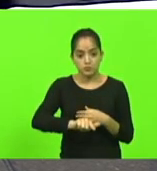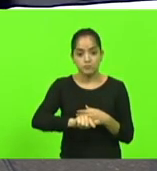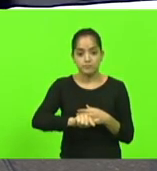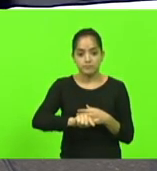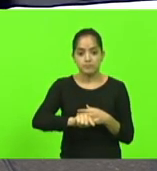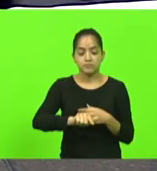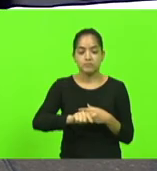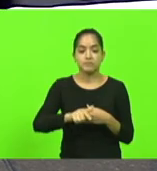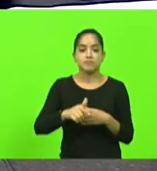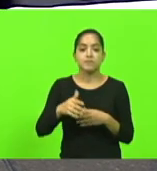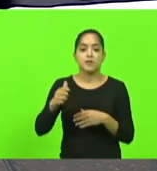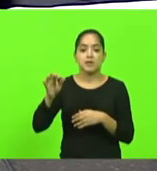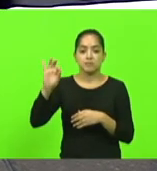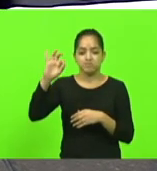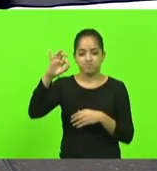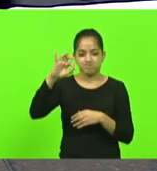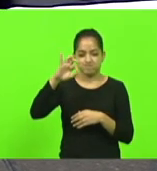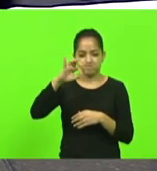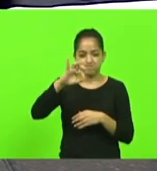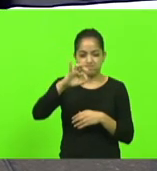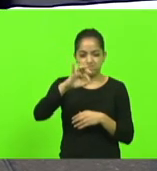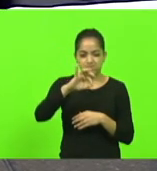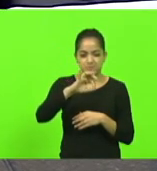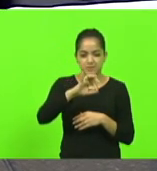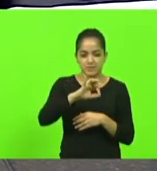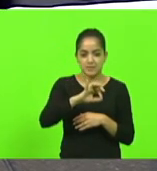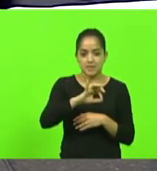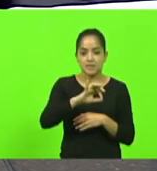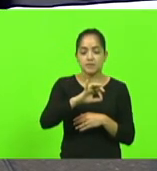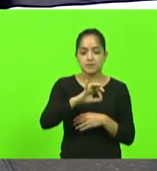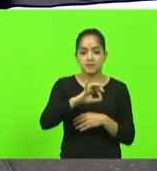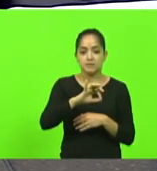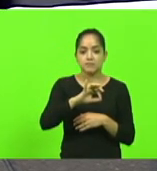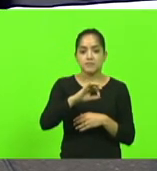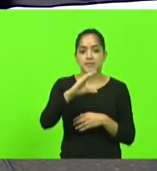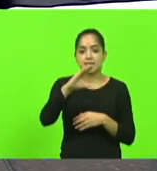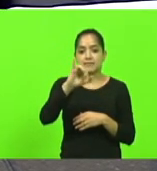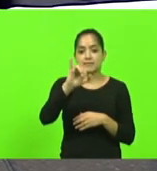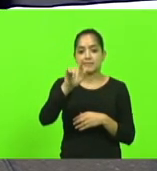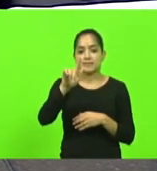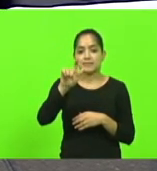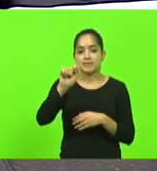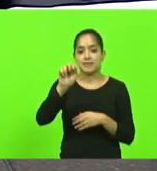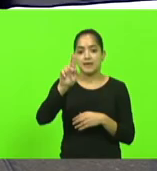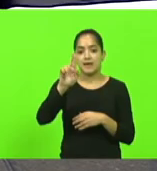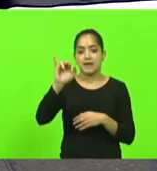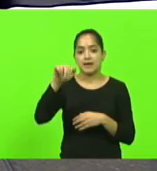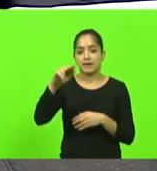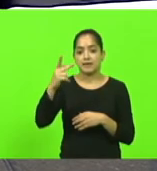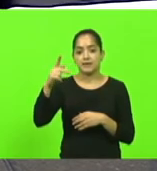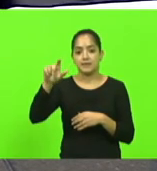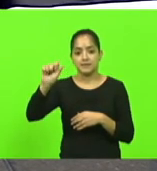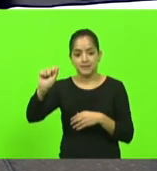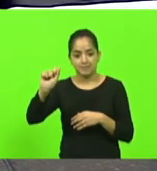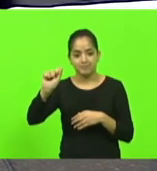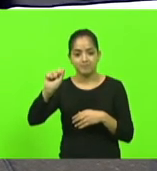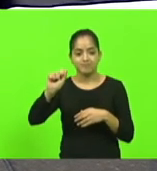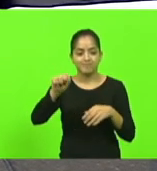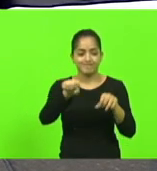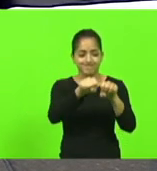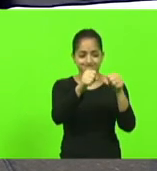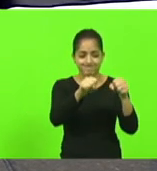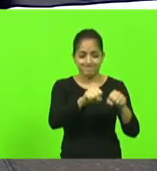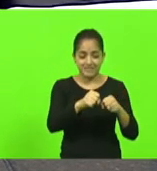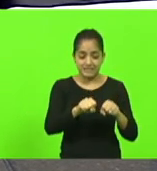da chamada cigarinha destruindo as nossas lavouras